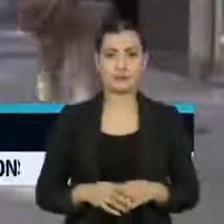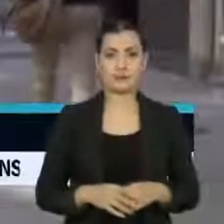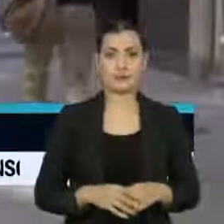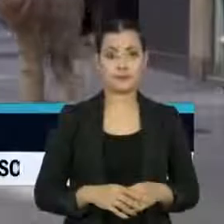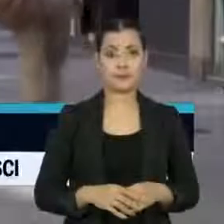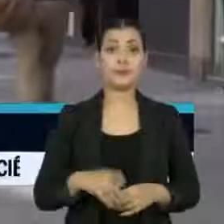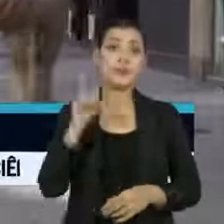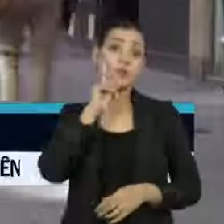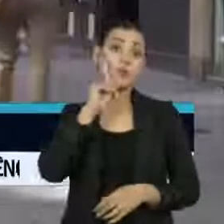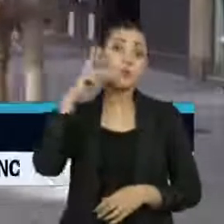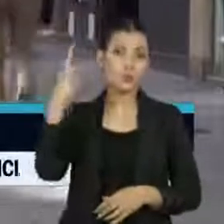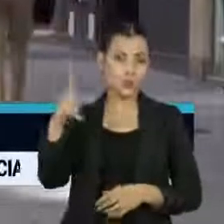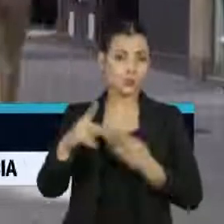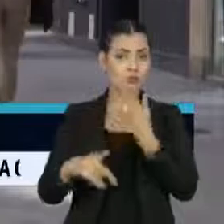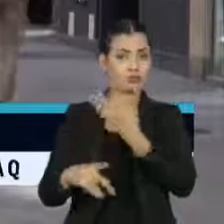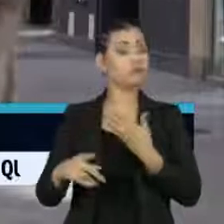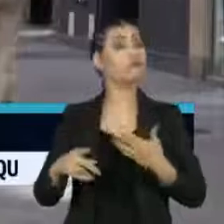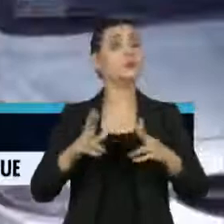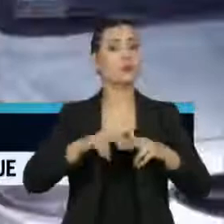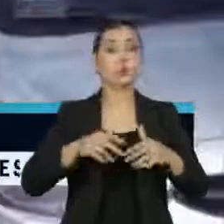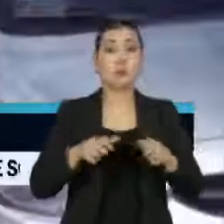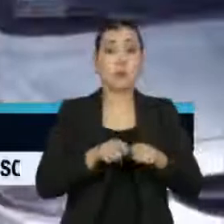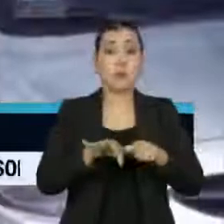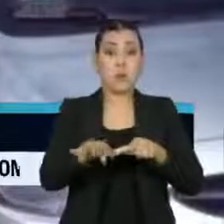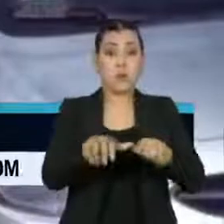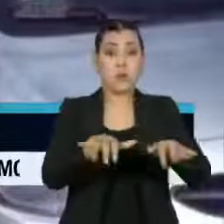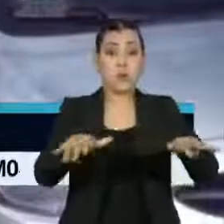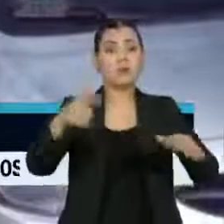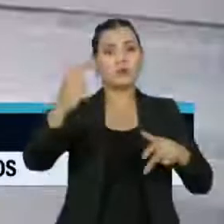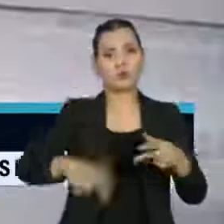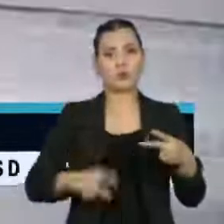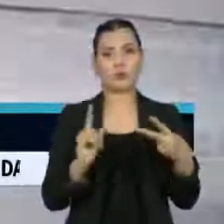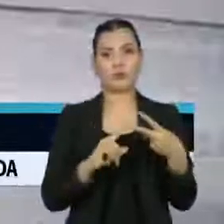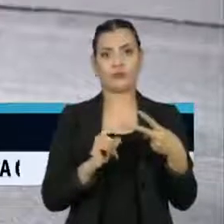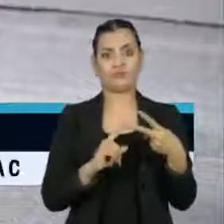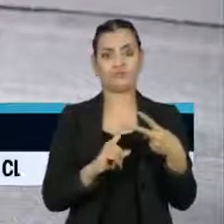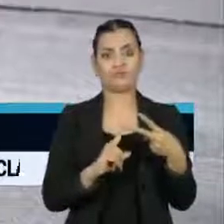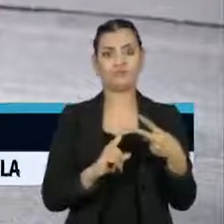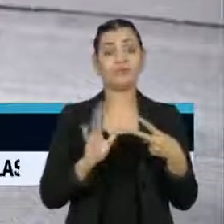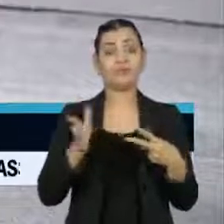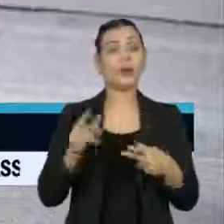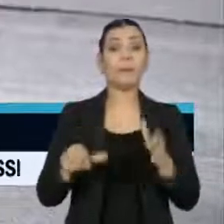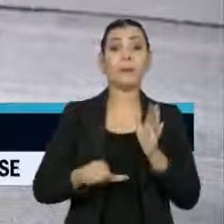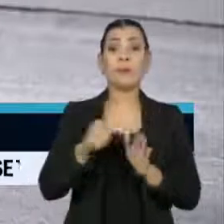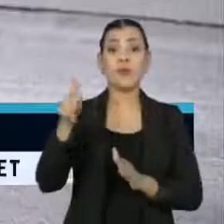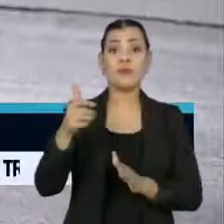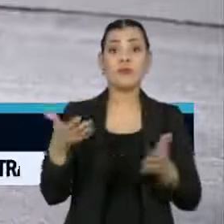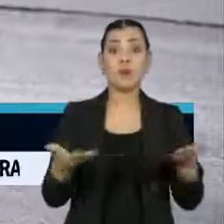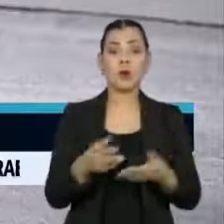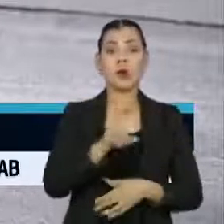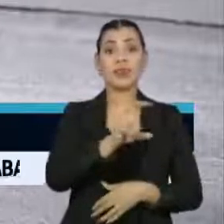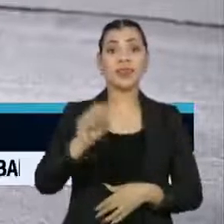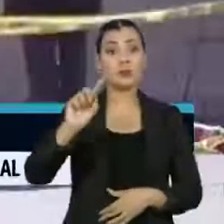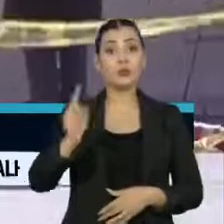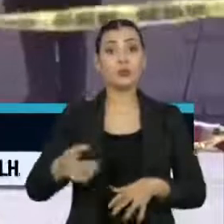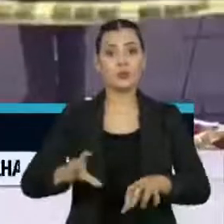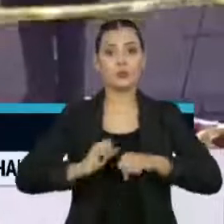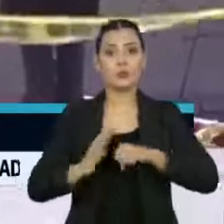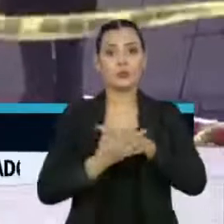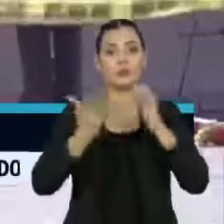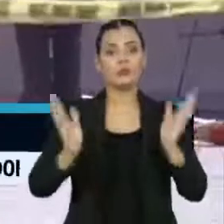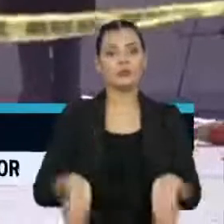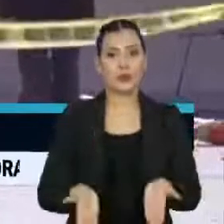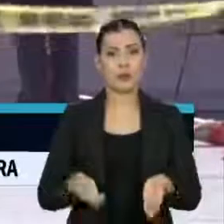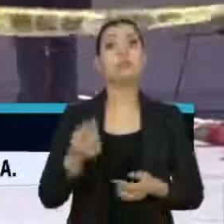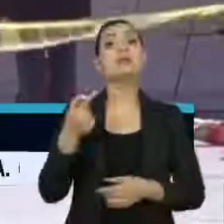Nos Estados Unidos, o cenário de aceleração da pandemia se repete. Pela primeira vez, o país teve mais de 500 mil novos